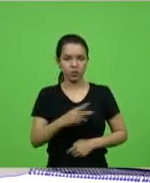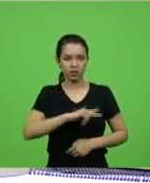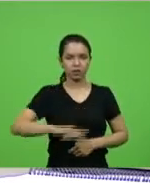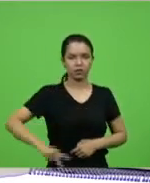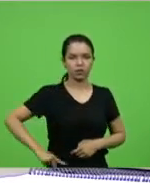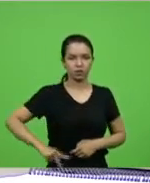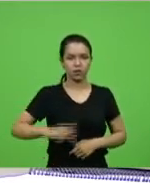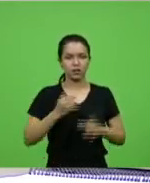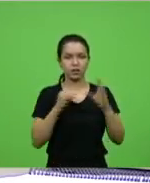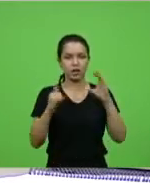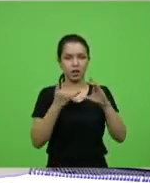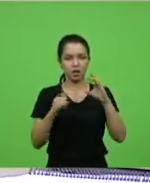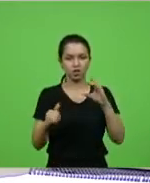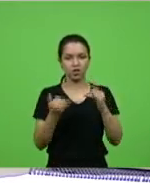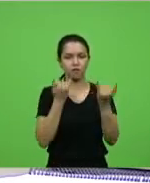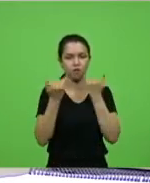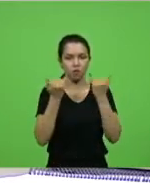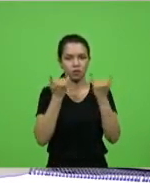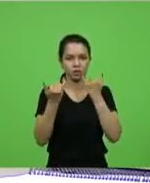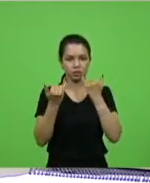da Selesc informações acerca